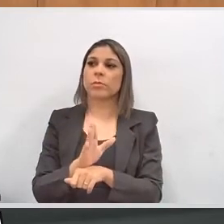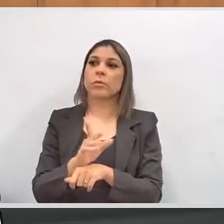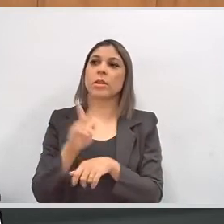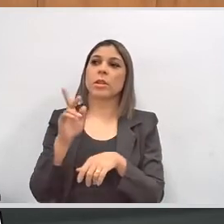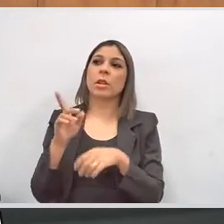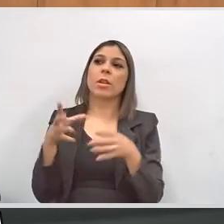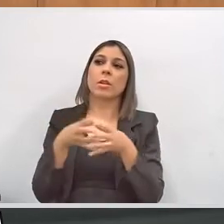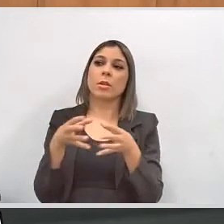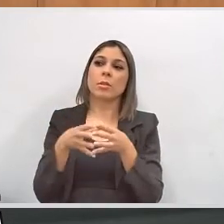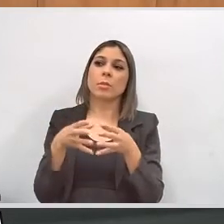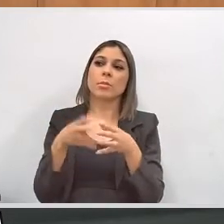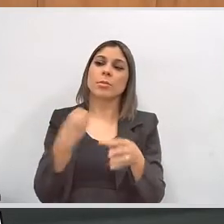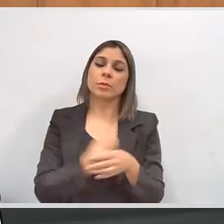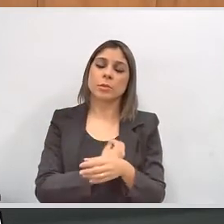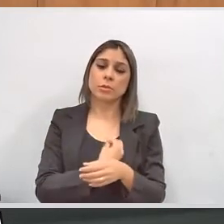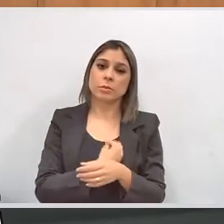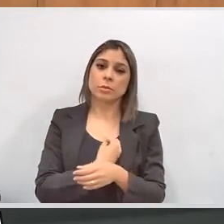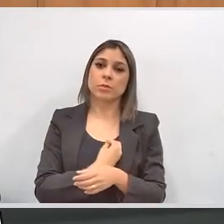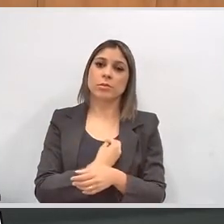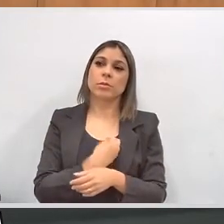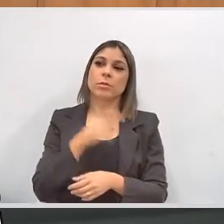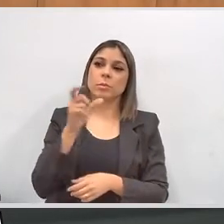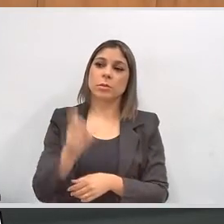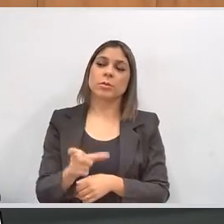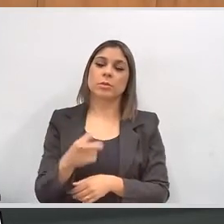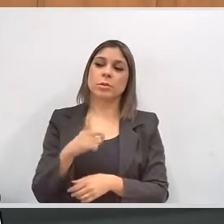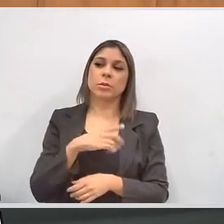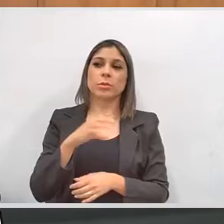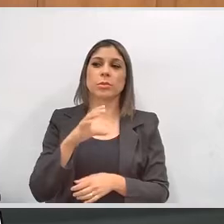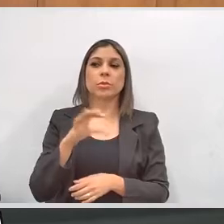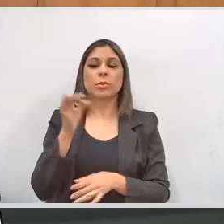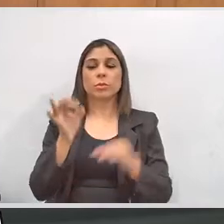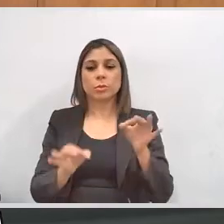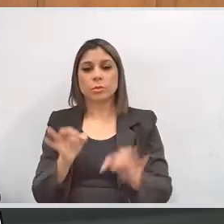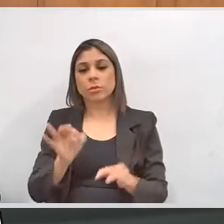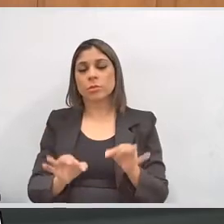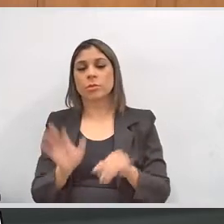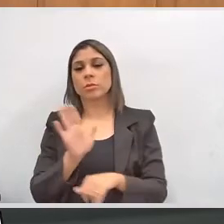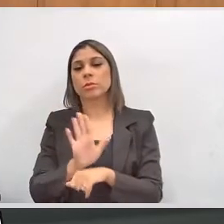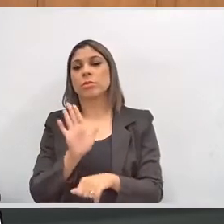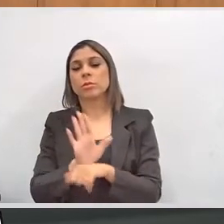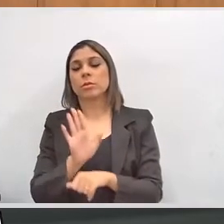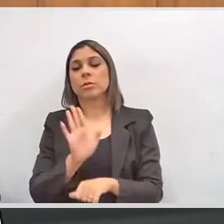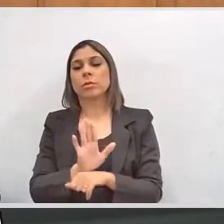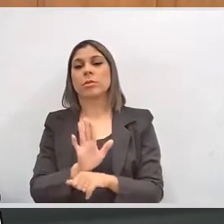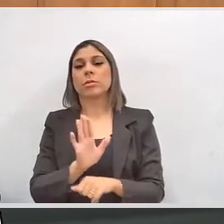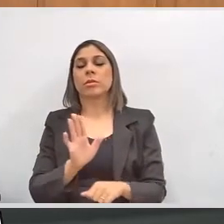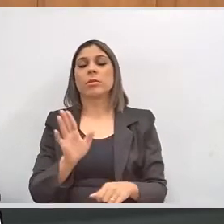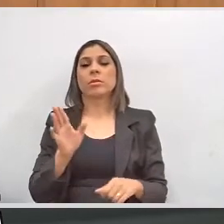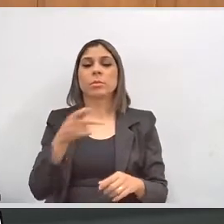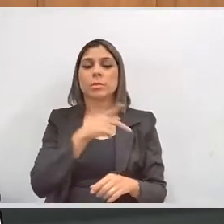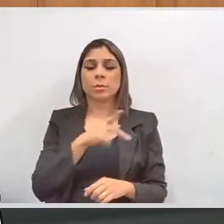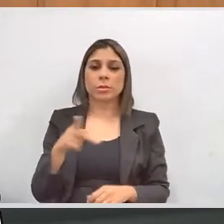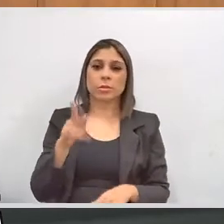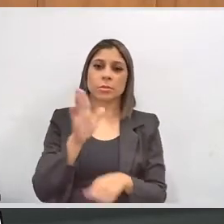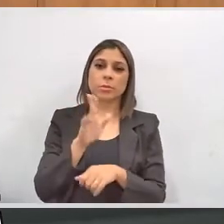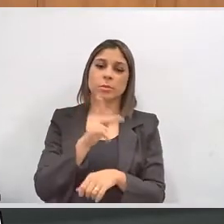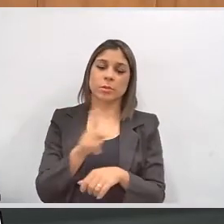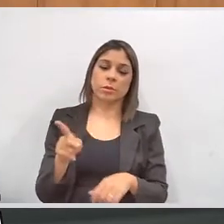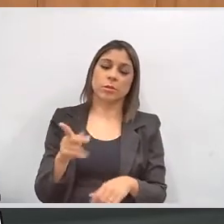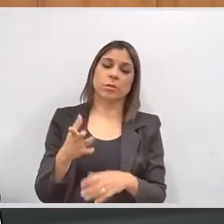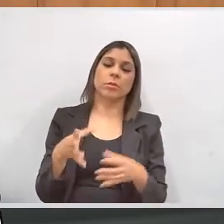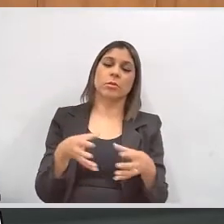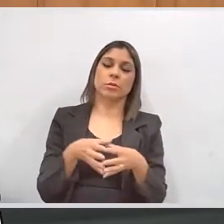Recentemente, a comissão passou a ser presidida pela minha pessoa, o juiz auxiliar da presidência e presidente da